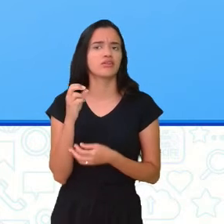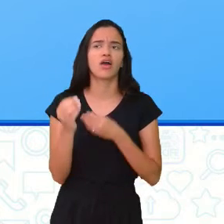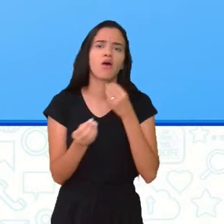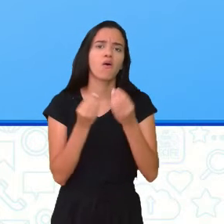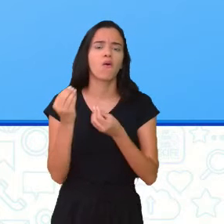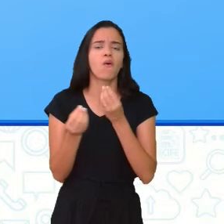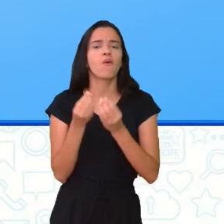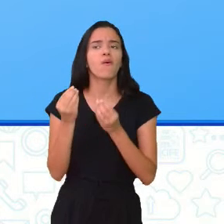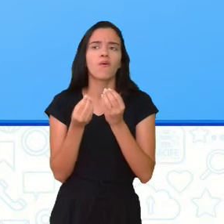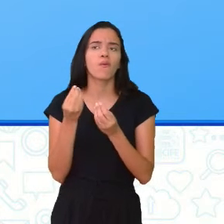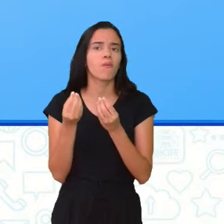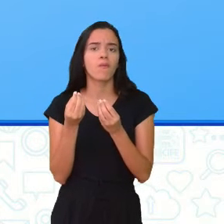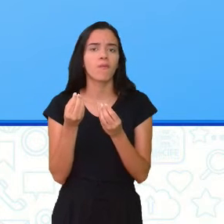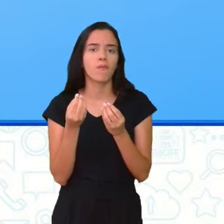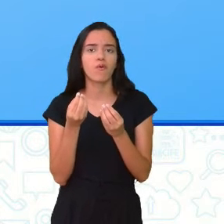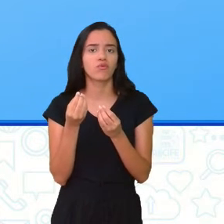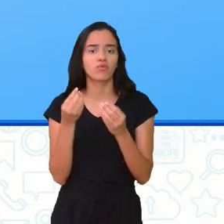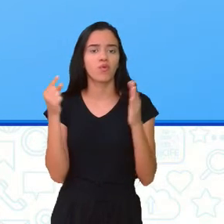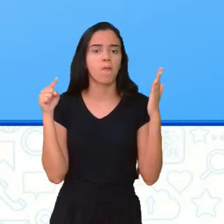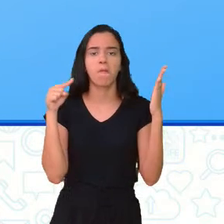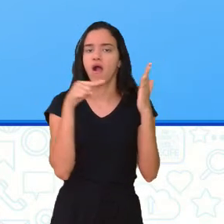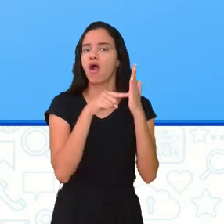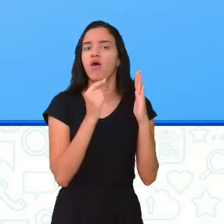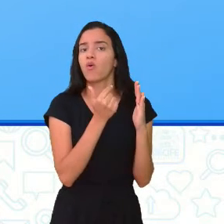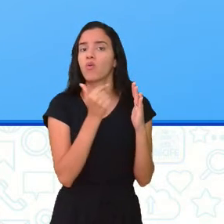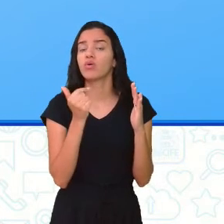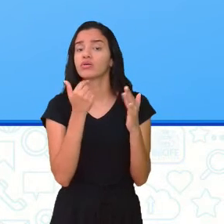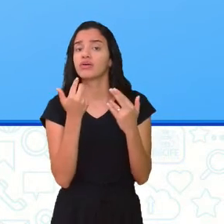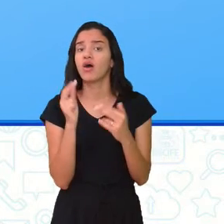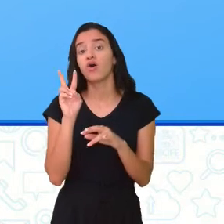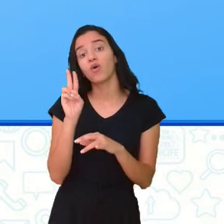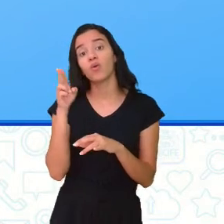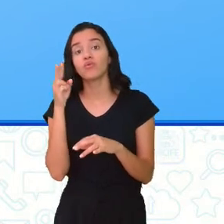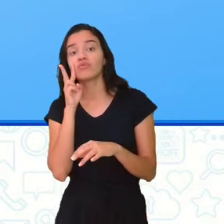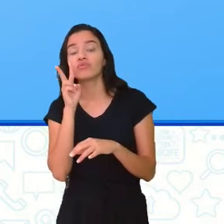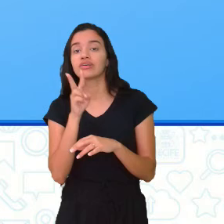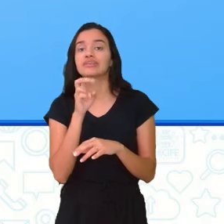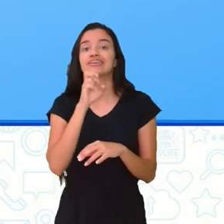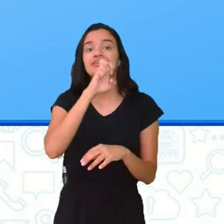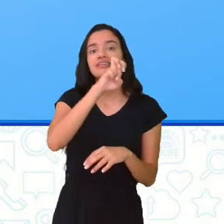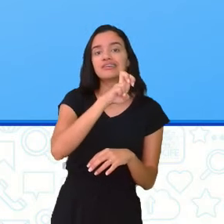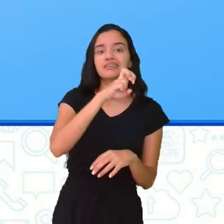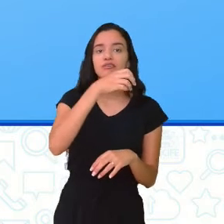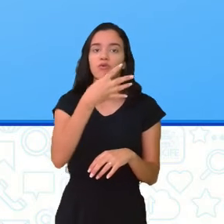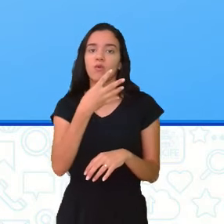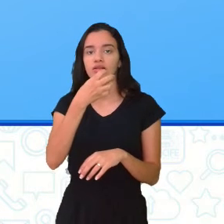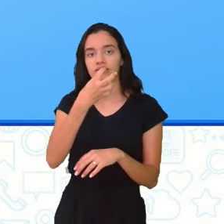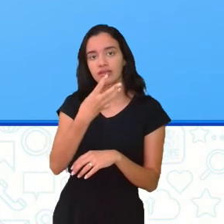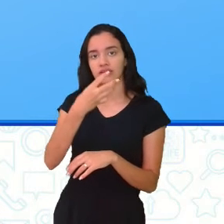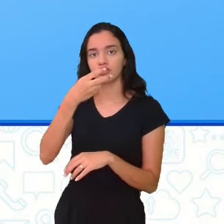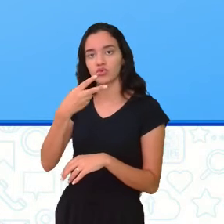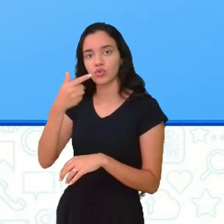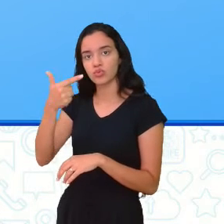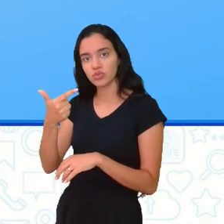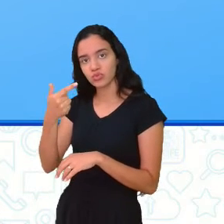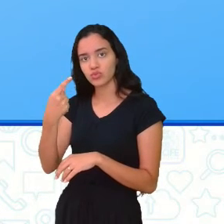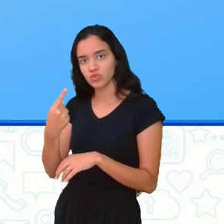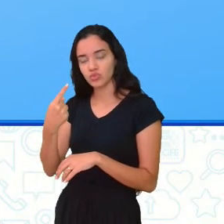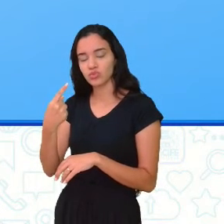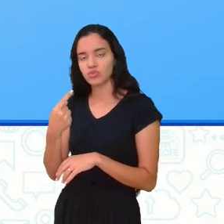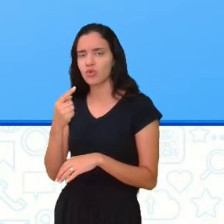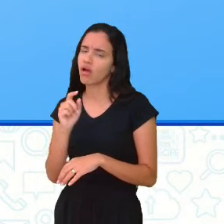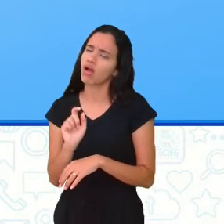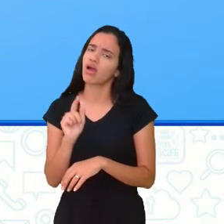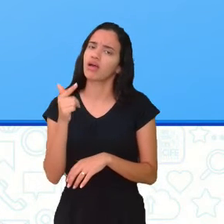que eu vou marcar o outro ponto? Ou ver se é o mesmo. Cinco, quatro, três, dois, um. Poderia ser um, dois, três, quatro, cinco. Professora,